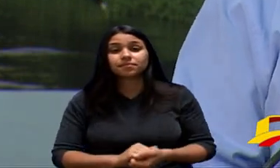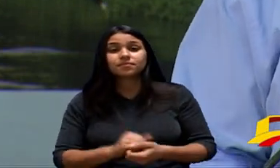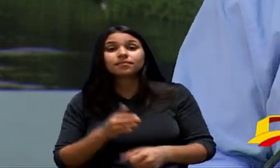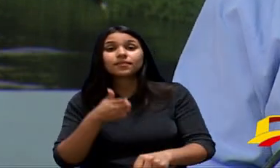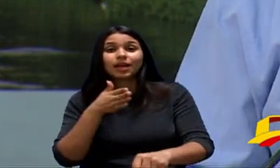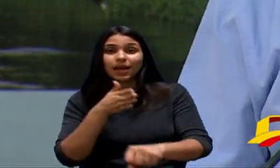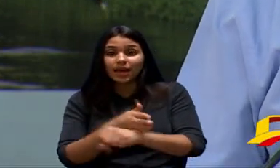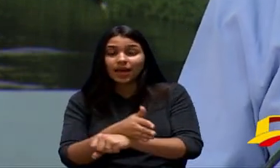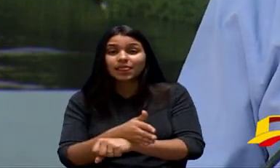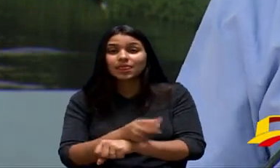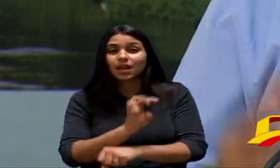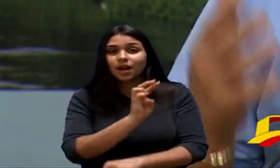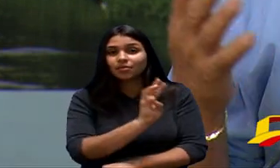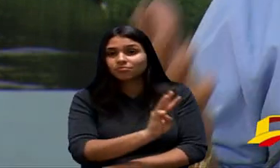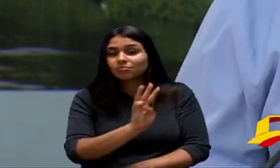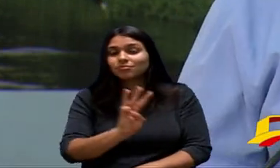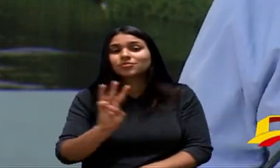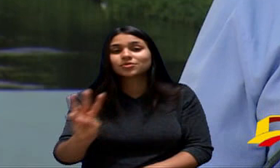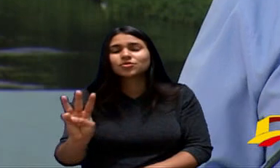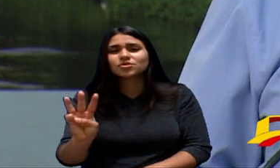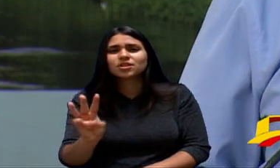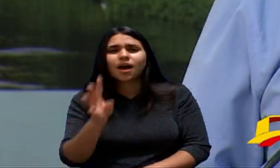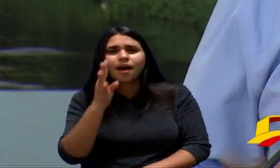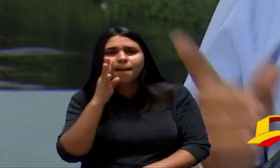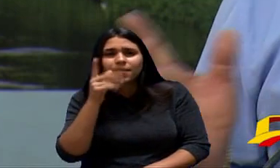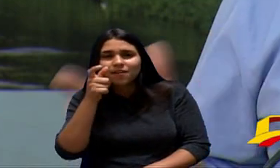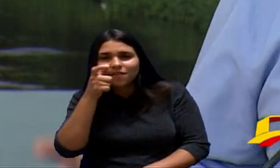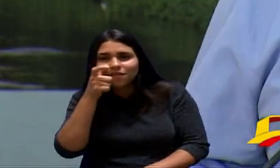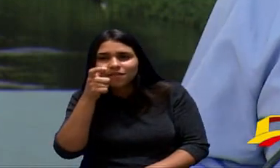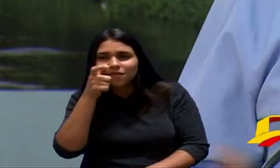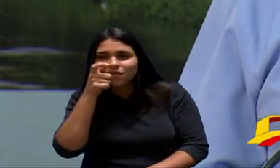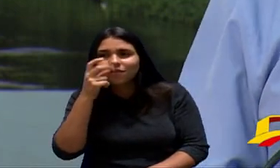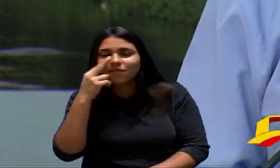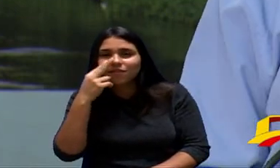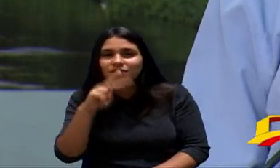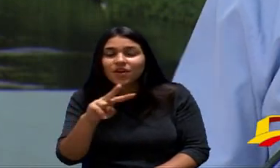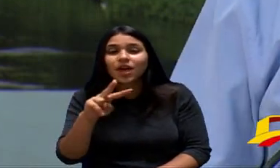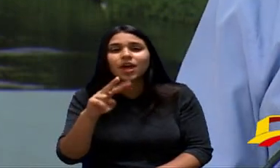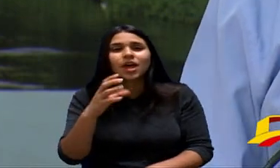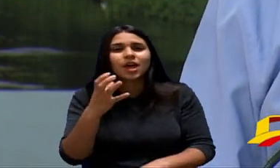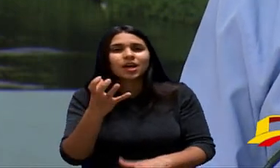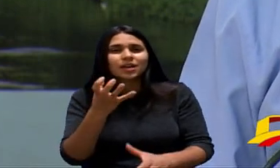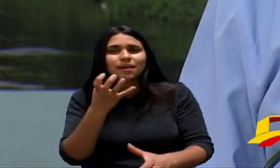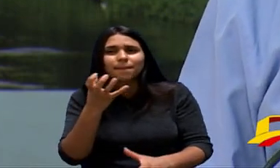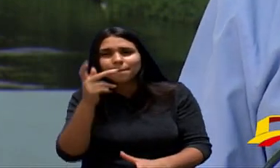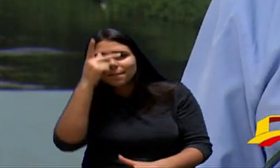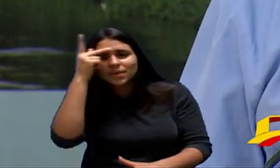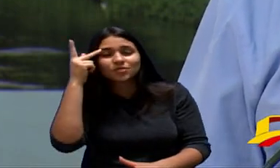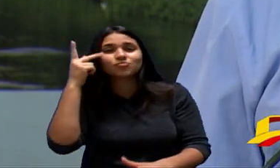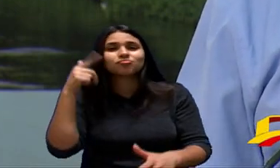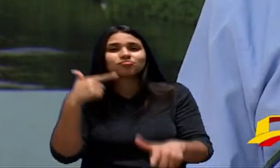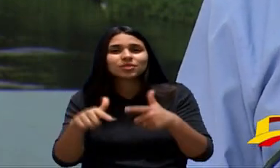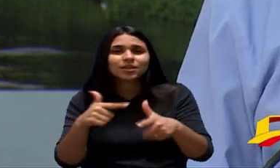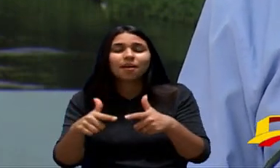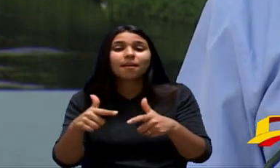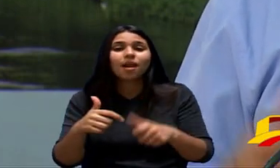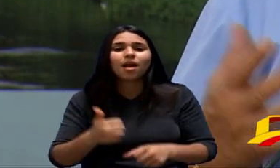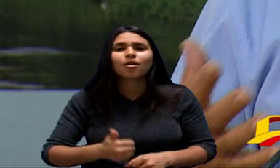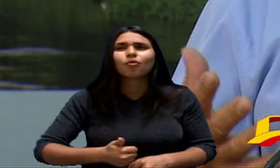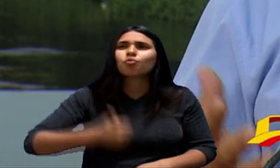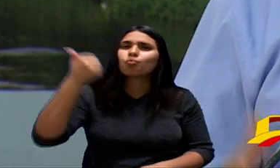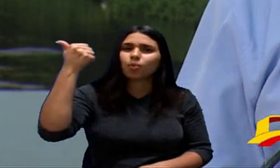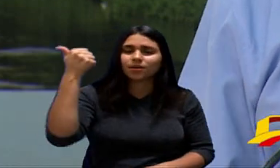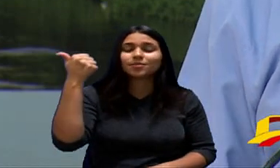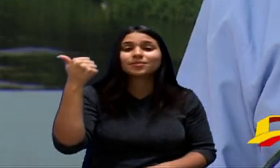No site Da Câmara Você Vai Acompanhar Tudo E Você Vai Saber Quem Trabalha Quem Não Trabalha E O Deputado Foi Muito Feliz Quando Falou Da Qualidade Do Congresso Nós